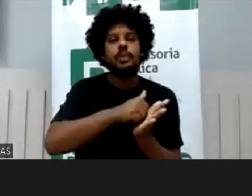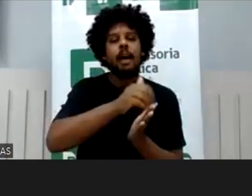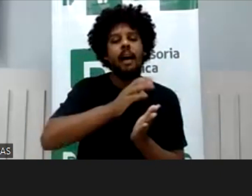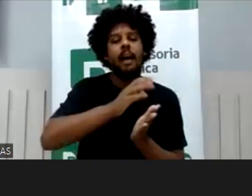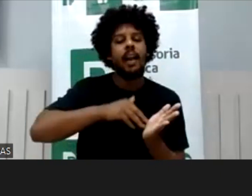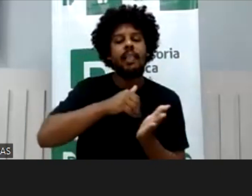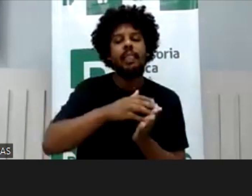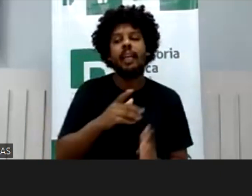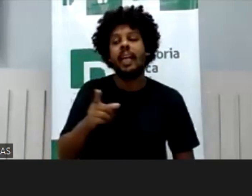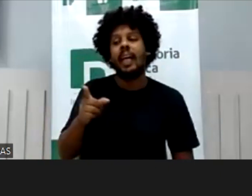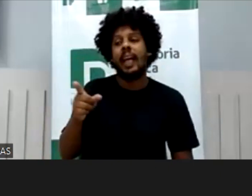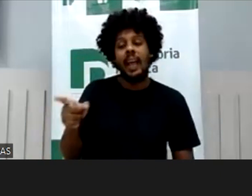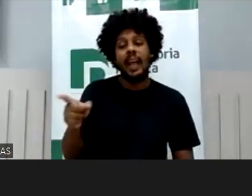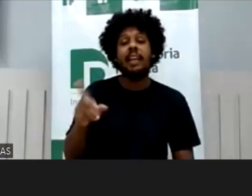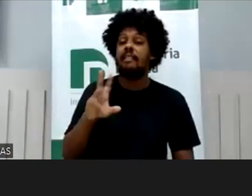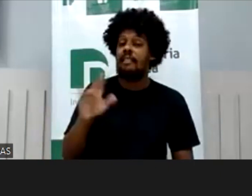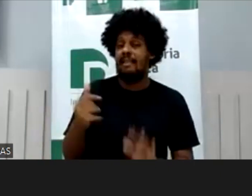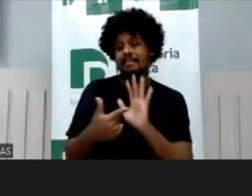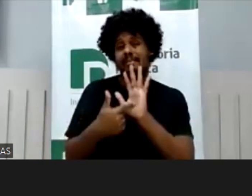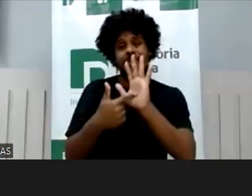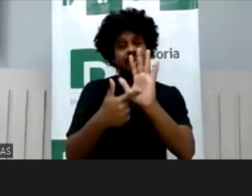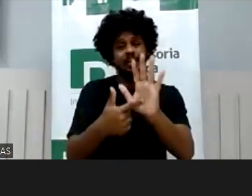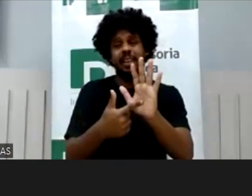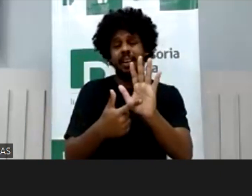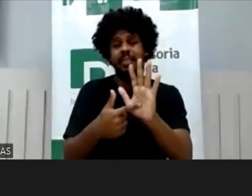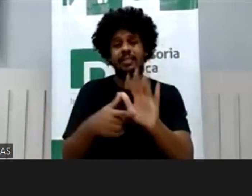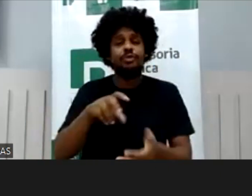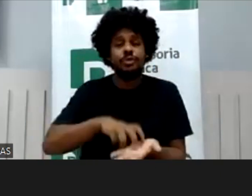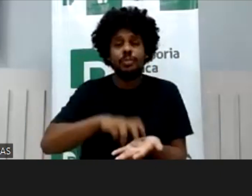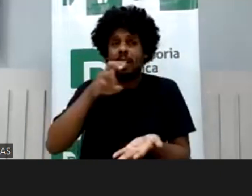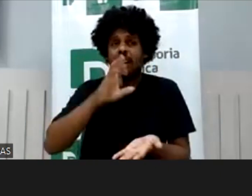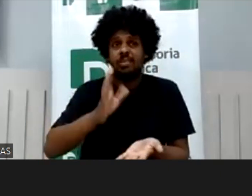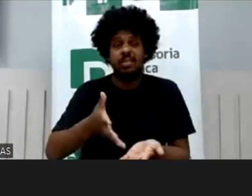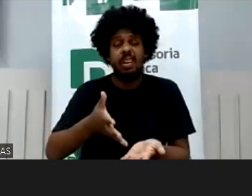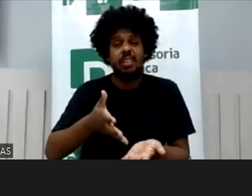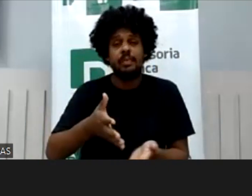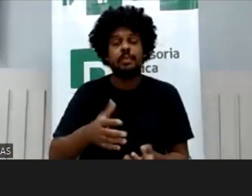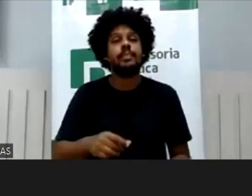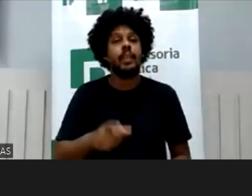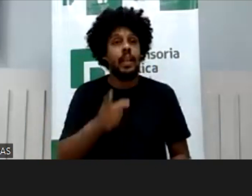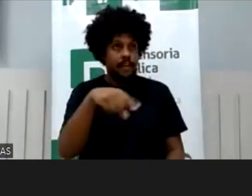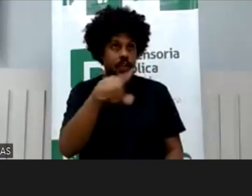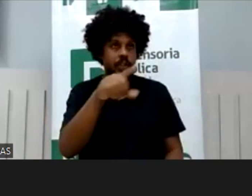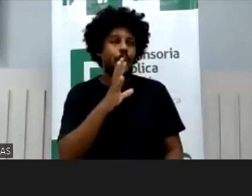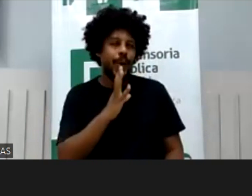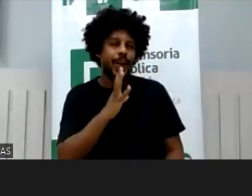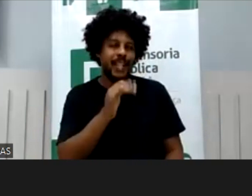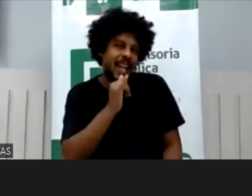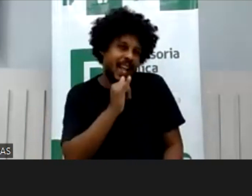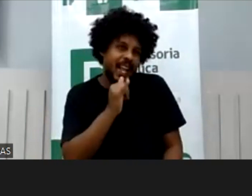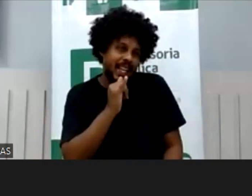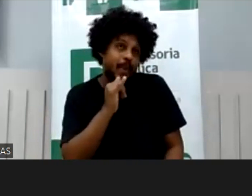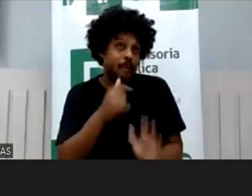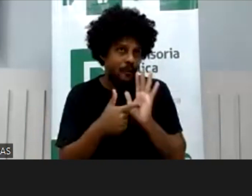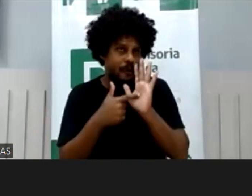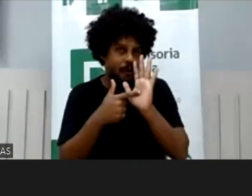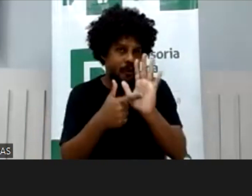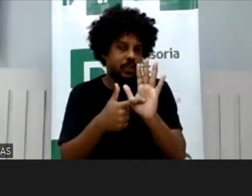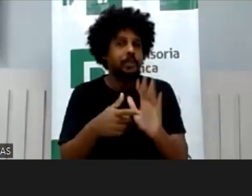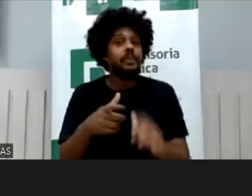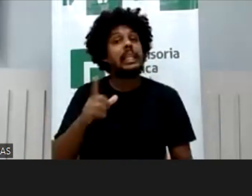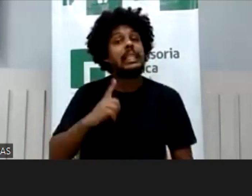ô gente, vamos falar aqui um exemplo bem que a maioria vai dizer que conhece, eu acho, eu não conhecia até, acho que ano passado, uma